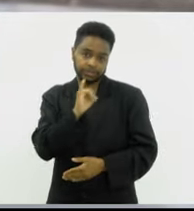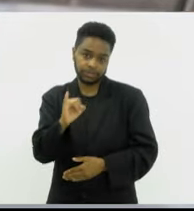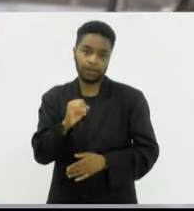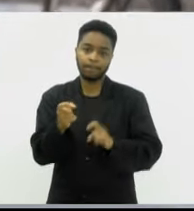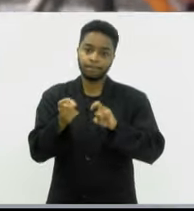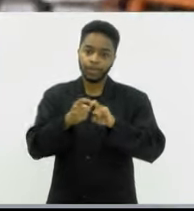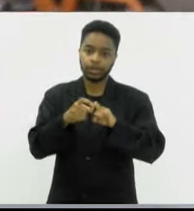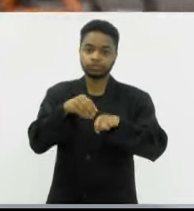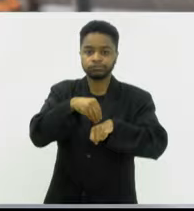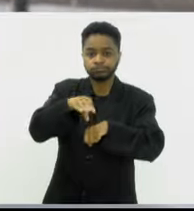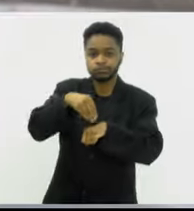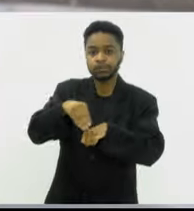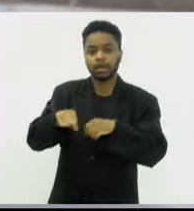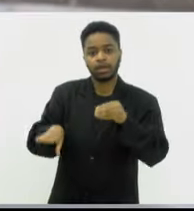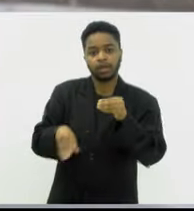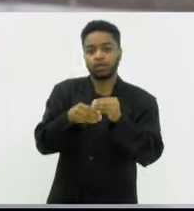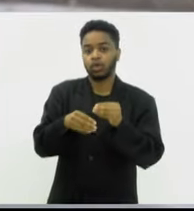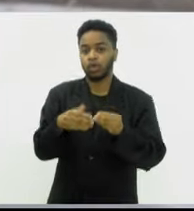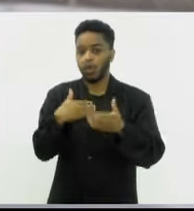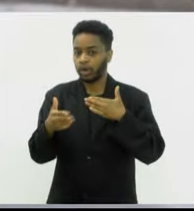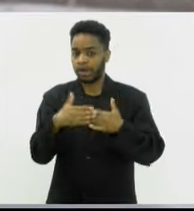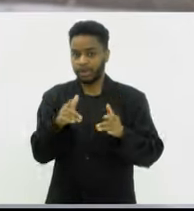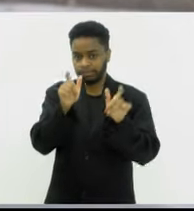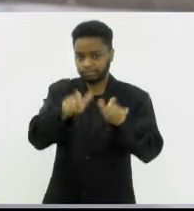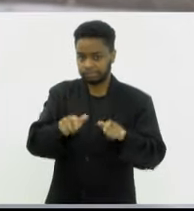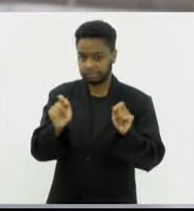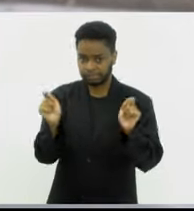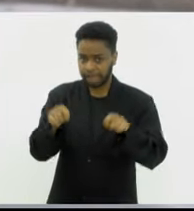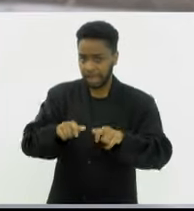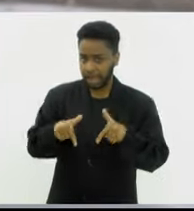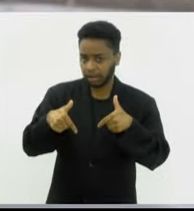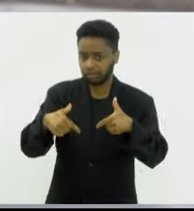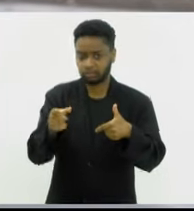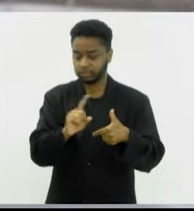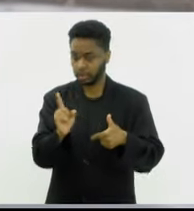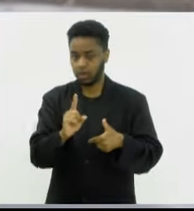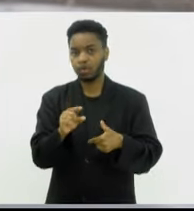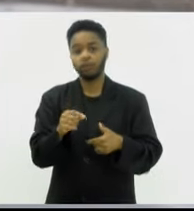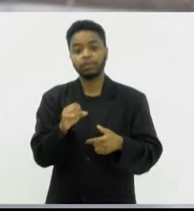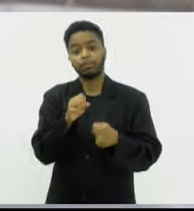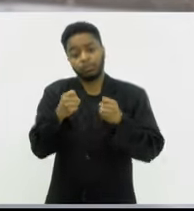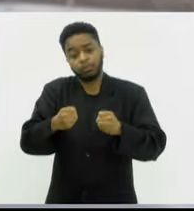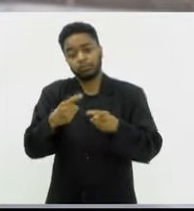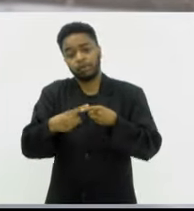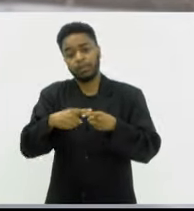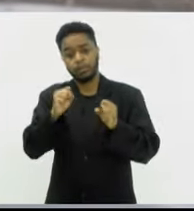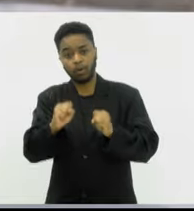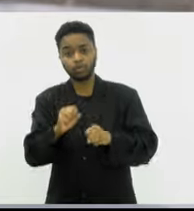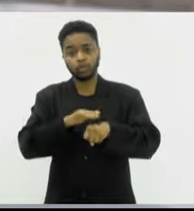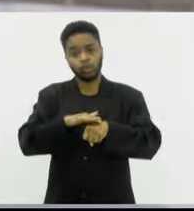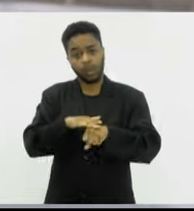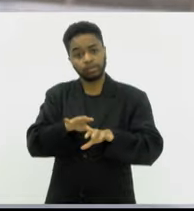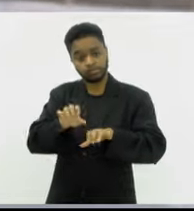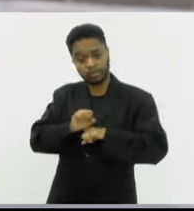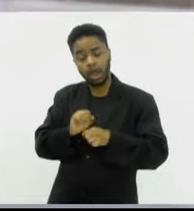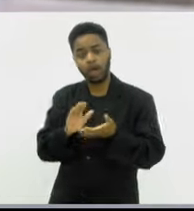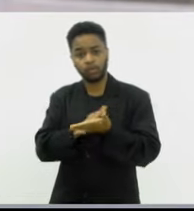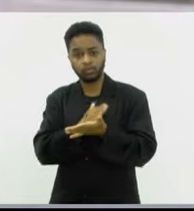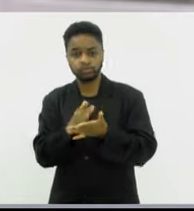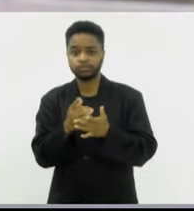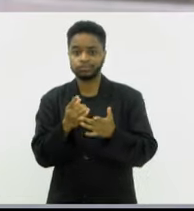de fazer a reposição. Não é para qualquer pessoa, no sentido de patologias que essa mulher possa ter. Então, há patologias que são